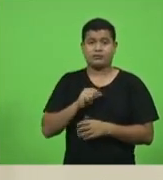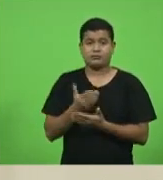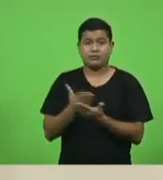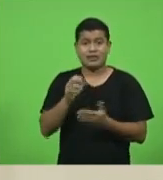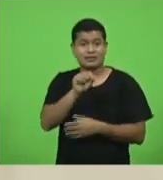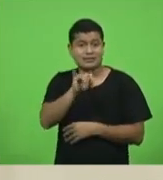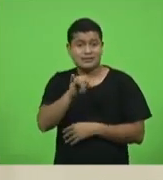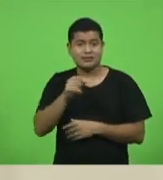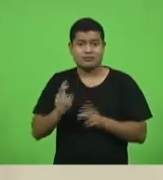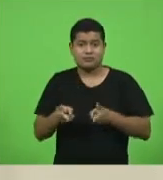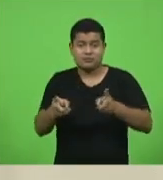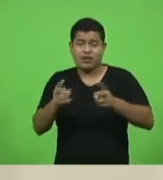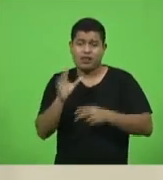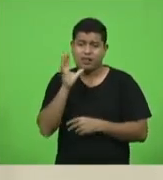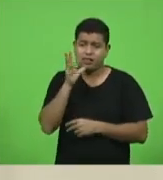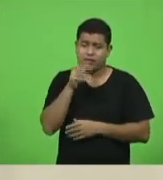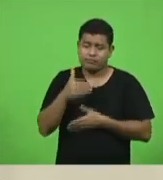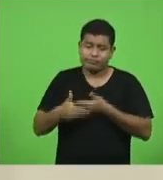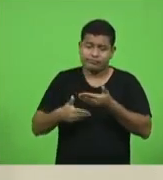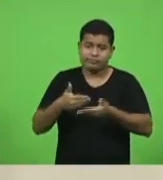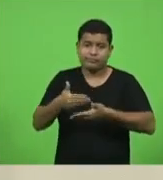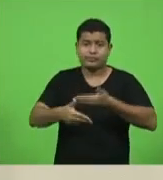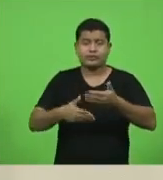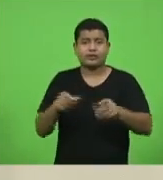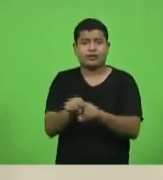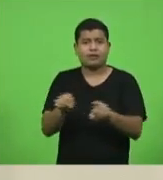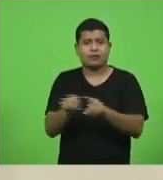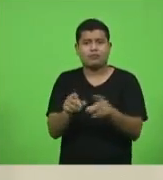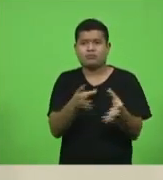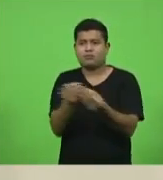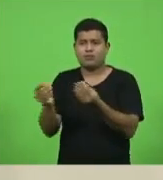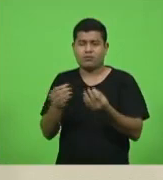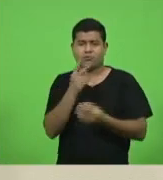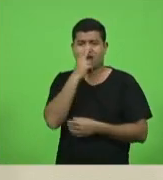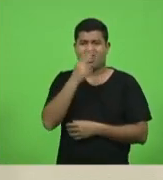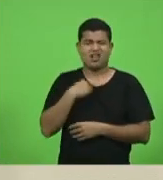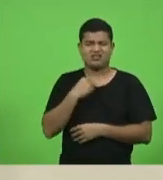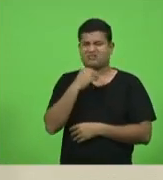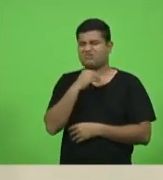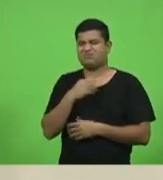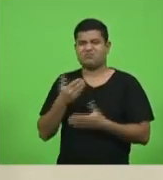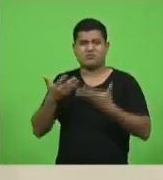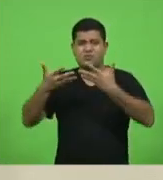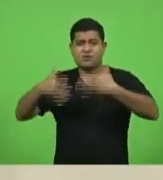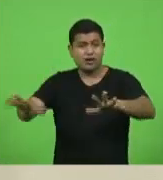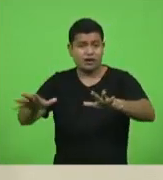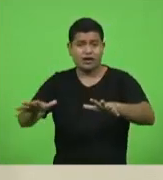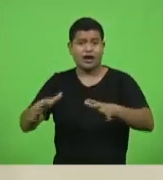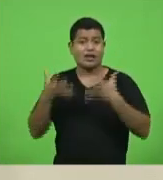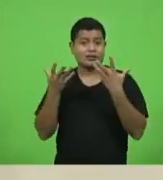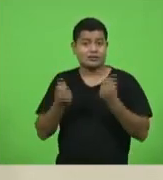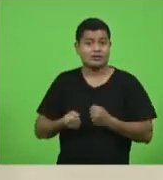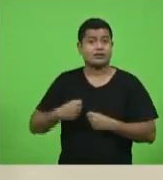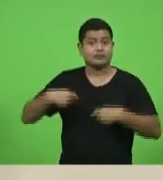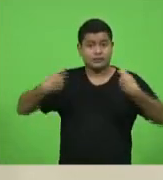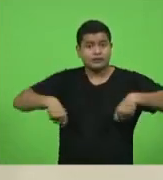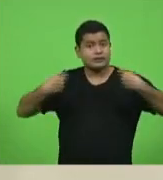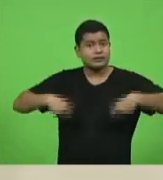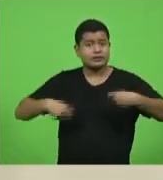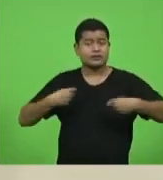morosidade e a negação que o governo federal está fazendo do ponto de vista